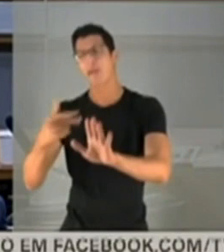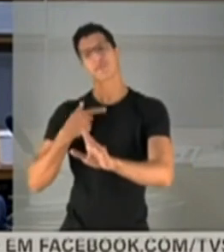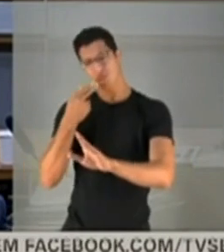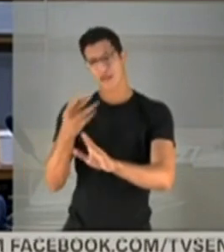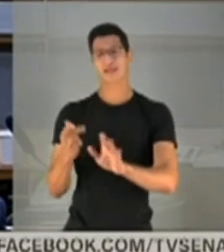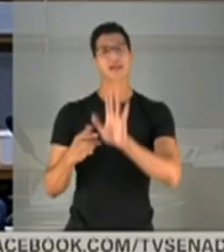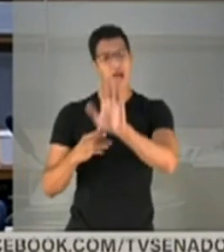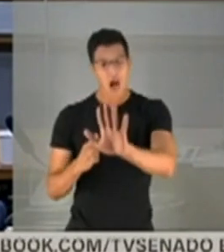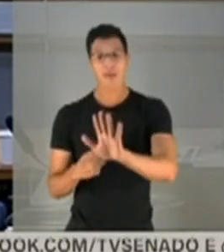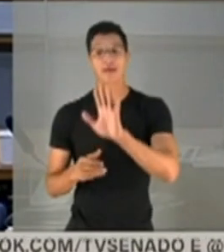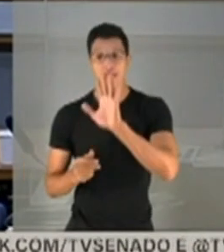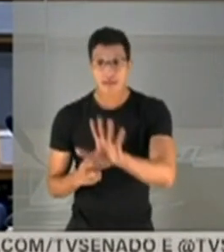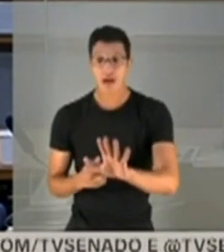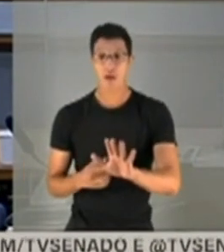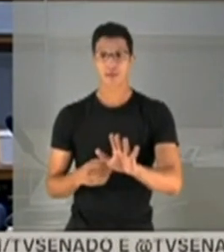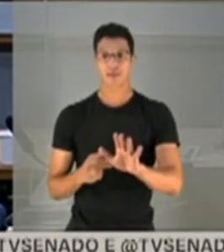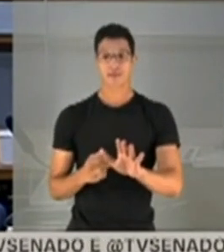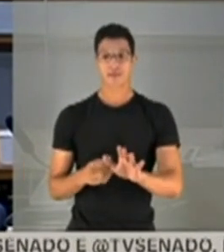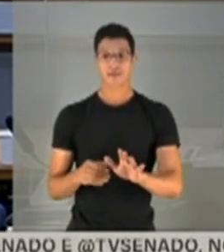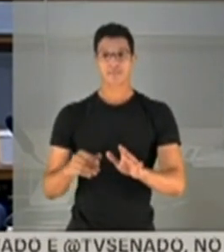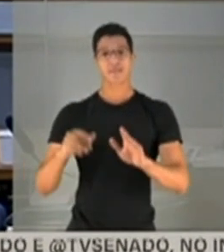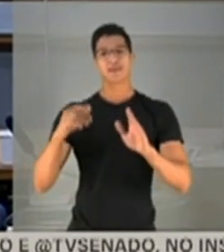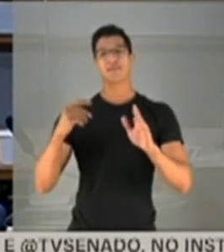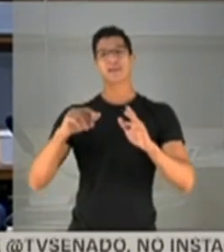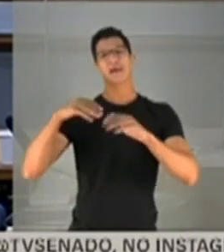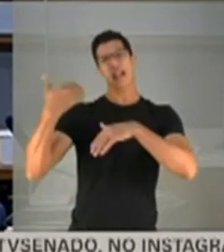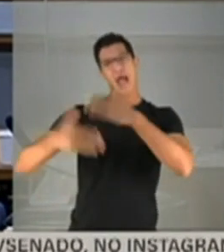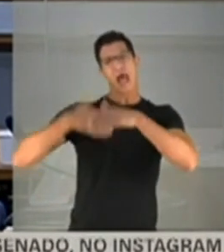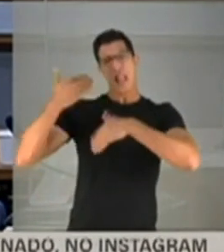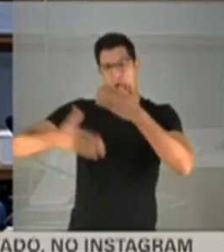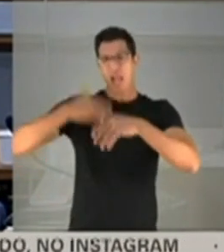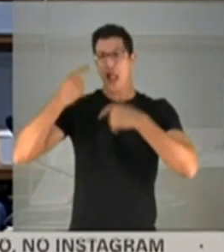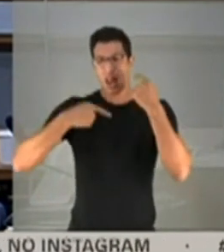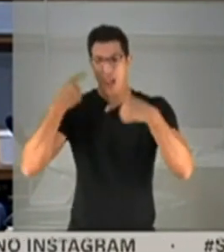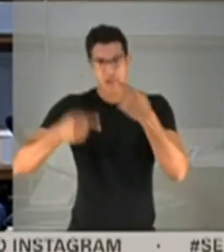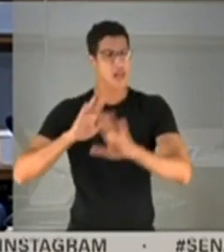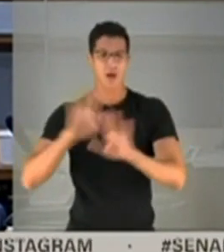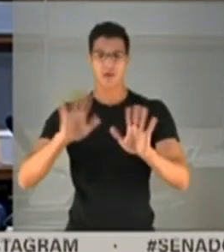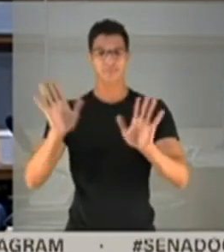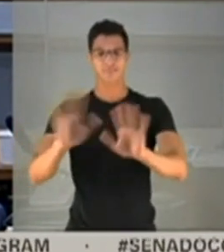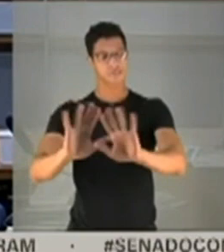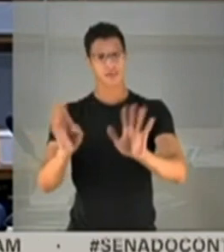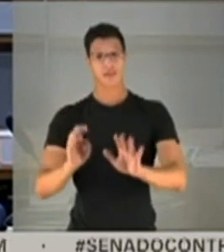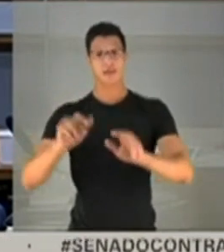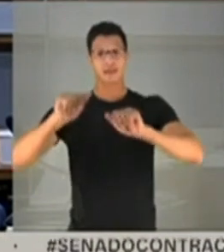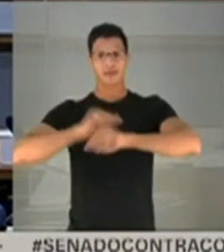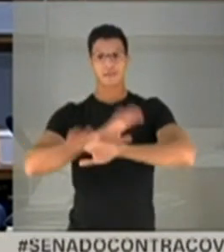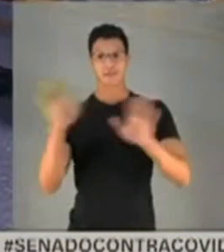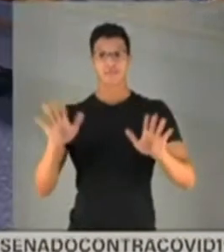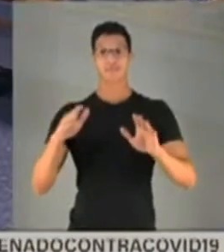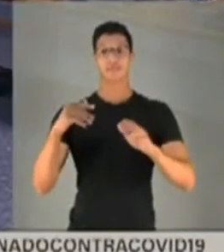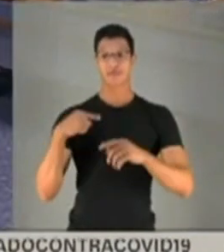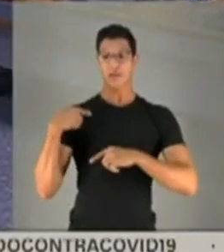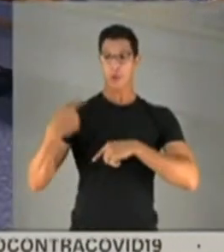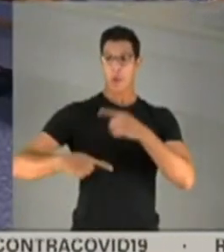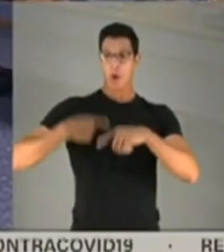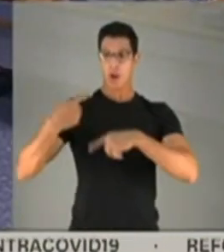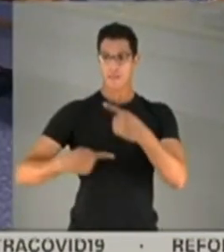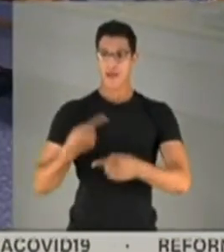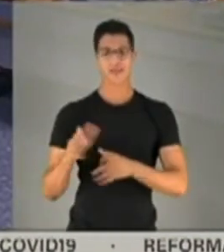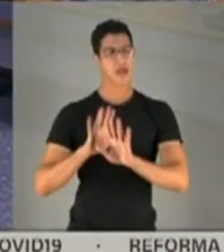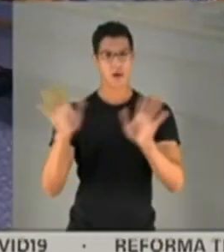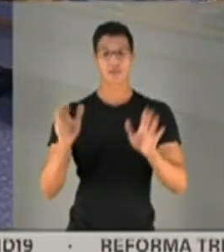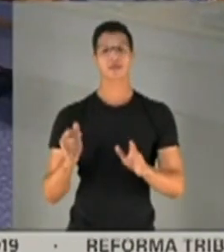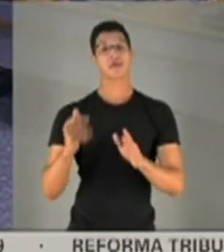Nós também não sabemos. Aí vai ser um Rolando Rero, Lero. Não, senhor presidente. O esclarecimento é necessário. Não,